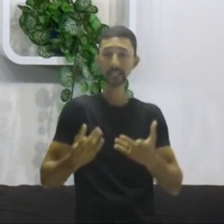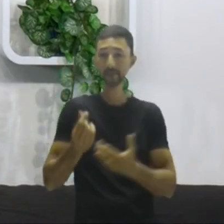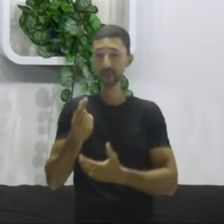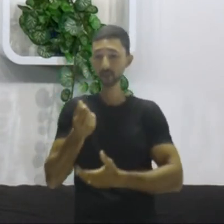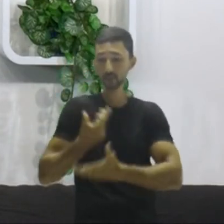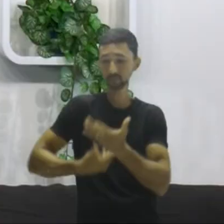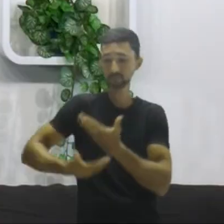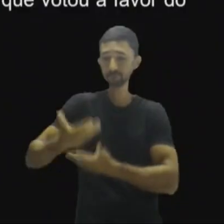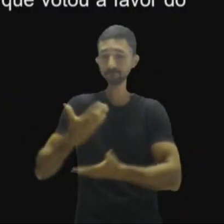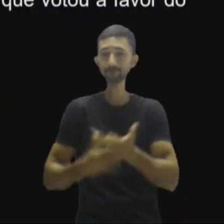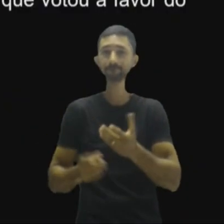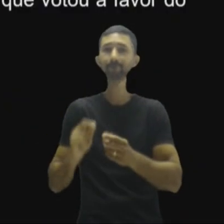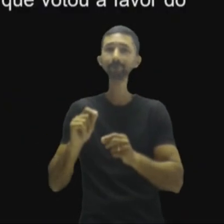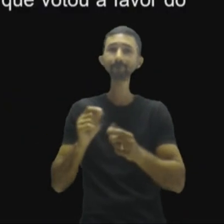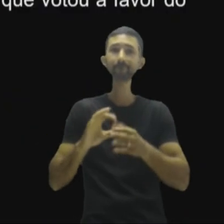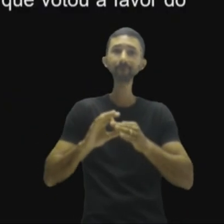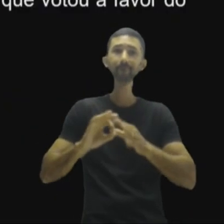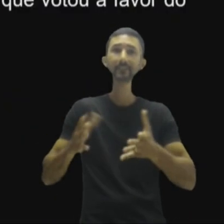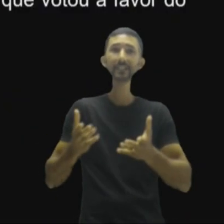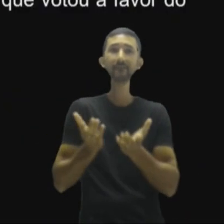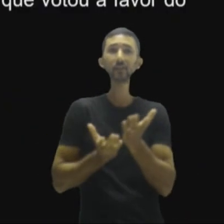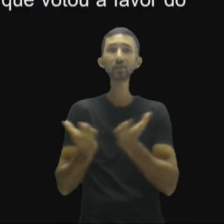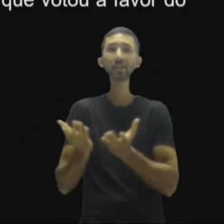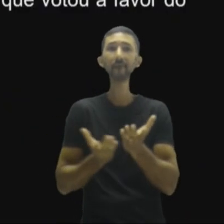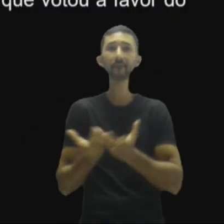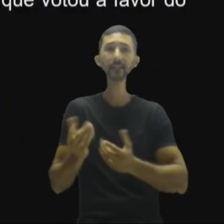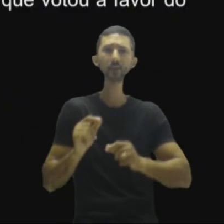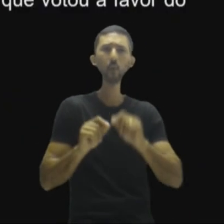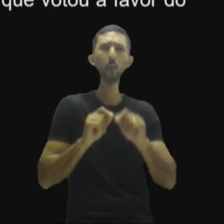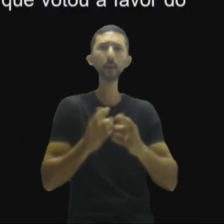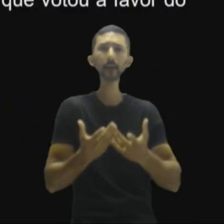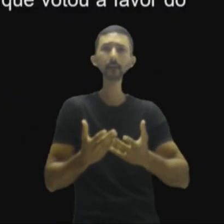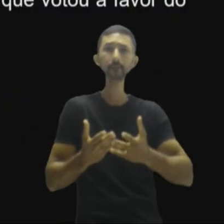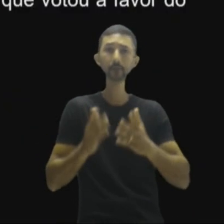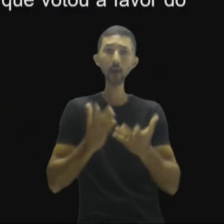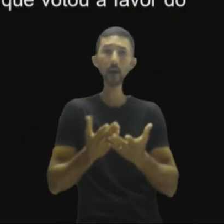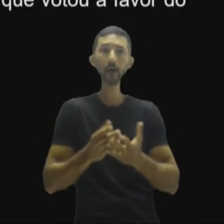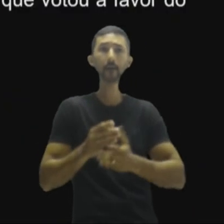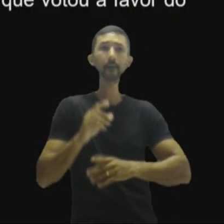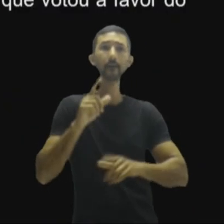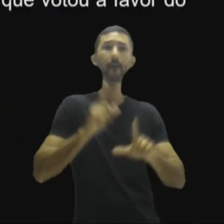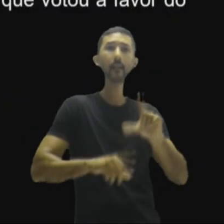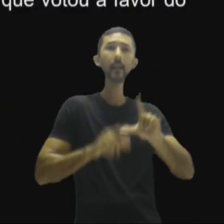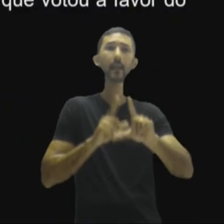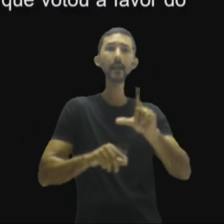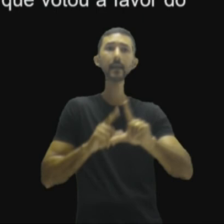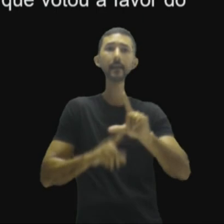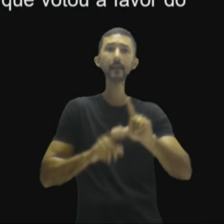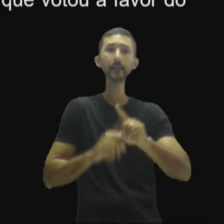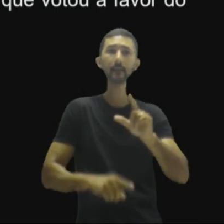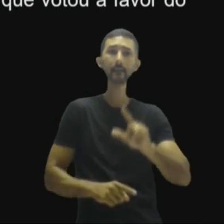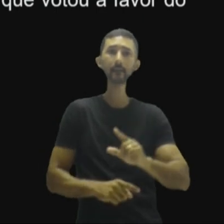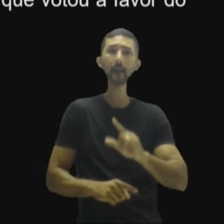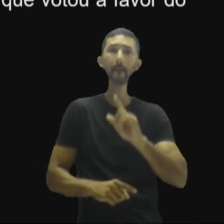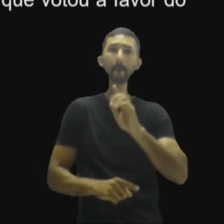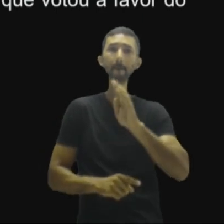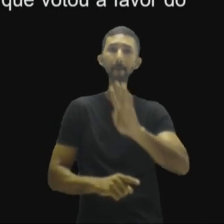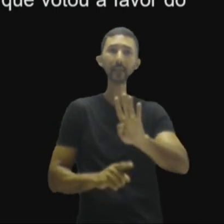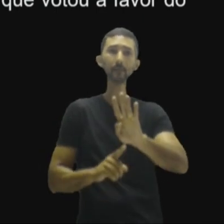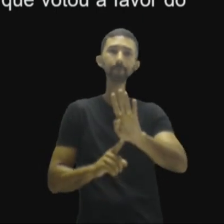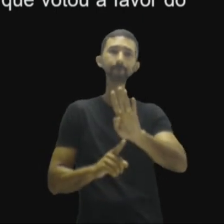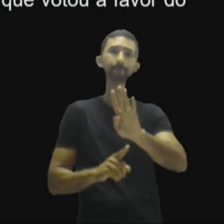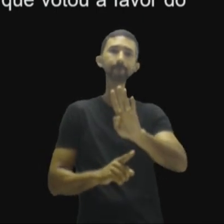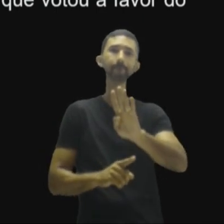capital, de livre circulação de serviços. Então, só poderá ser a letra B de Belém,